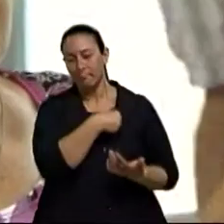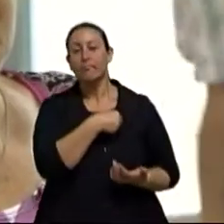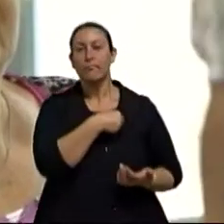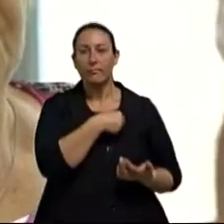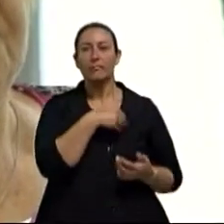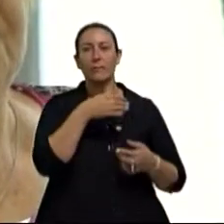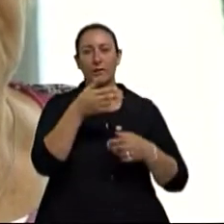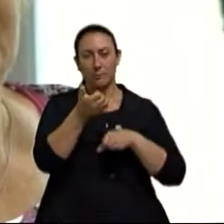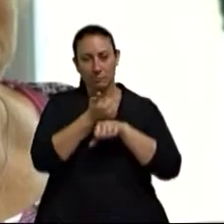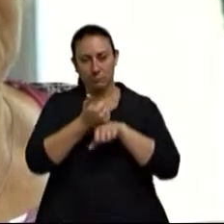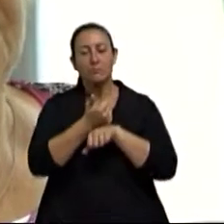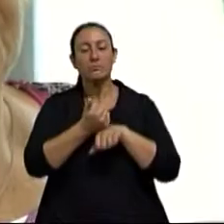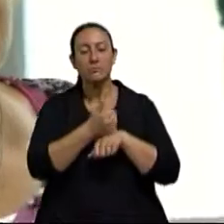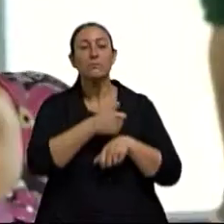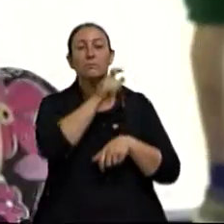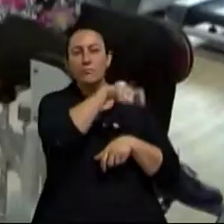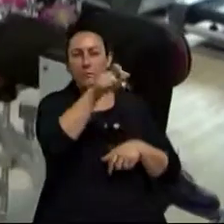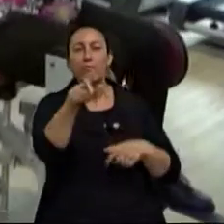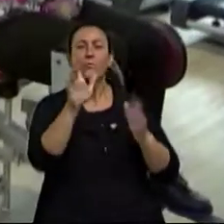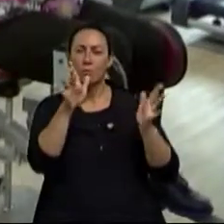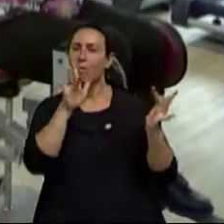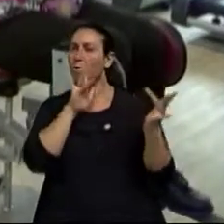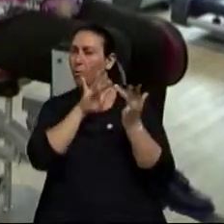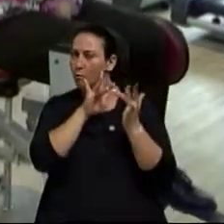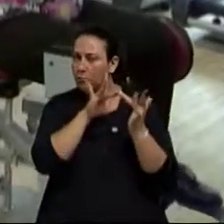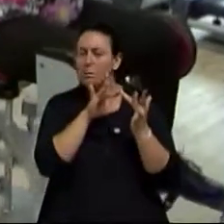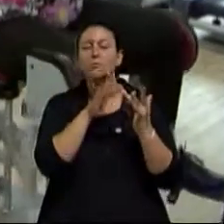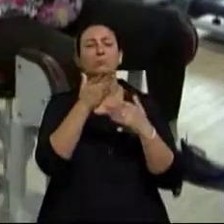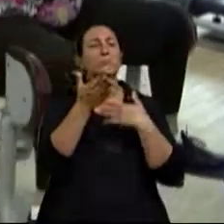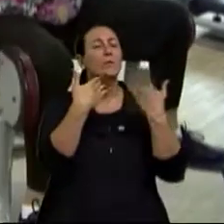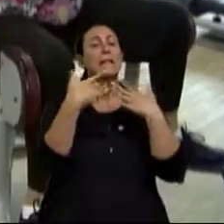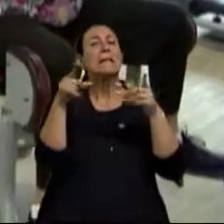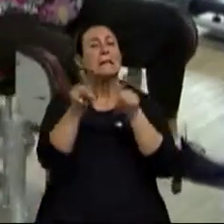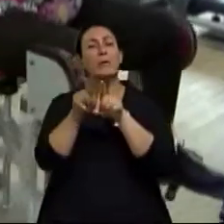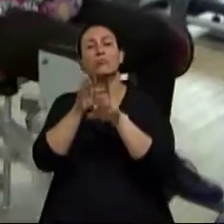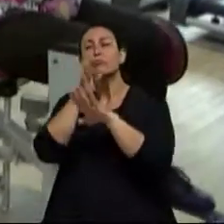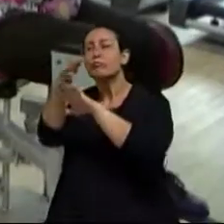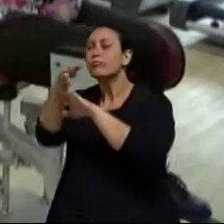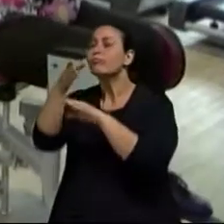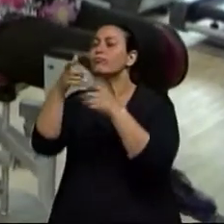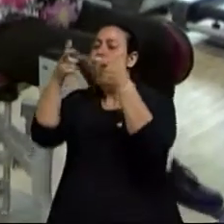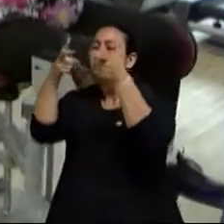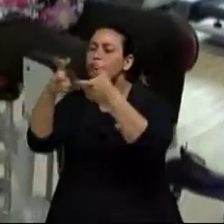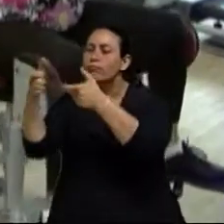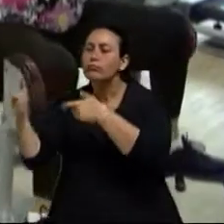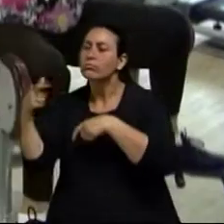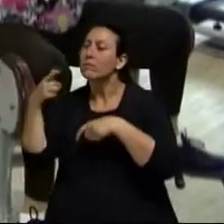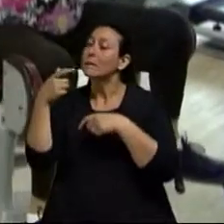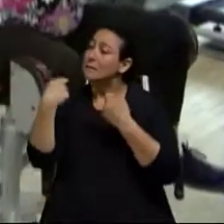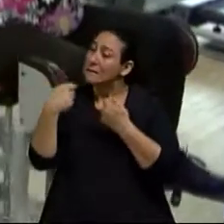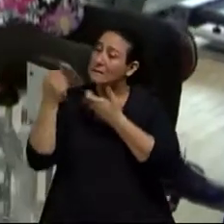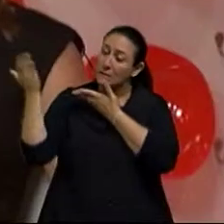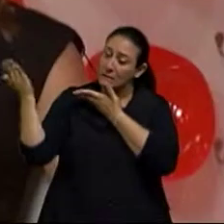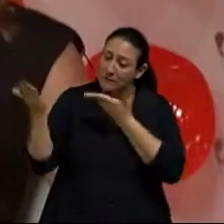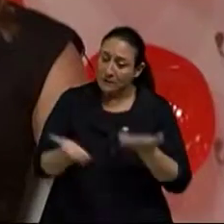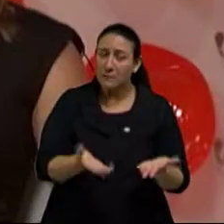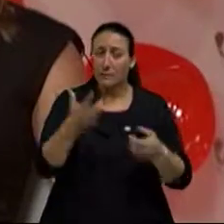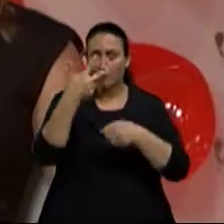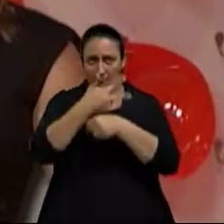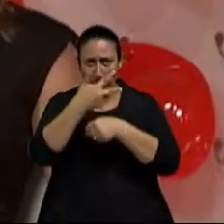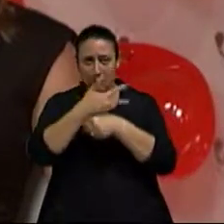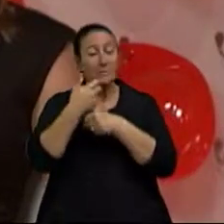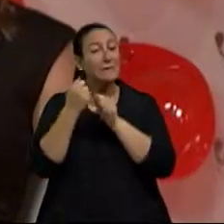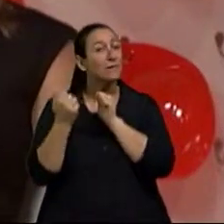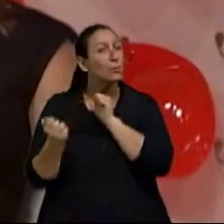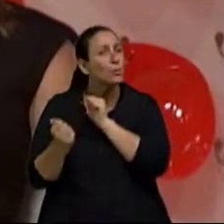preparo de alta, com o contato com as unidades de saúde, para que possam receber essas pessoas idosas e manter esse